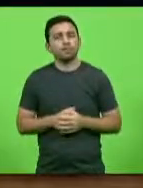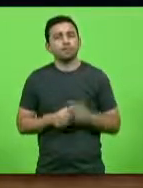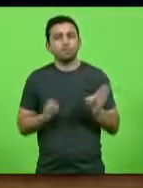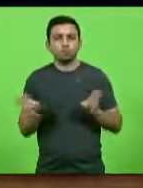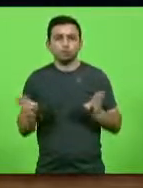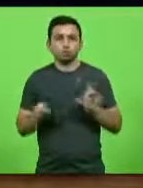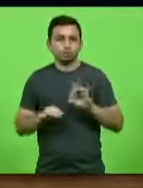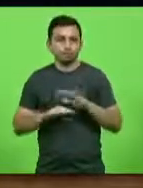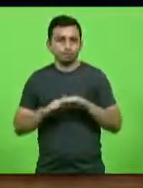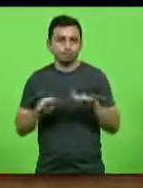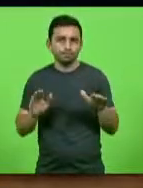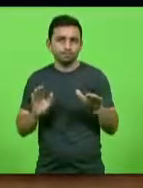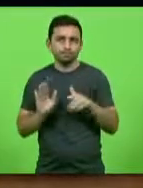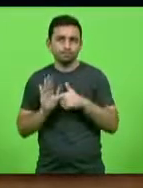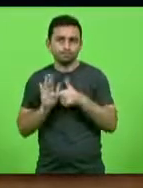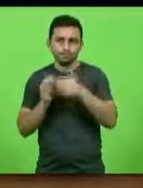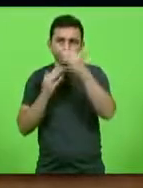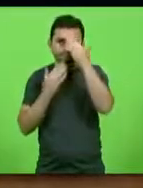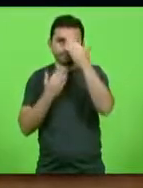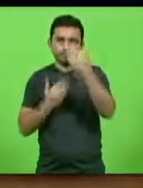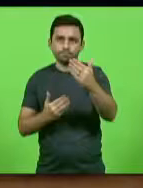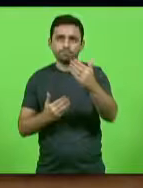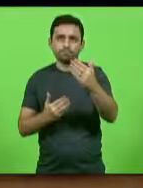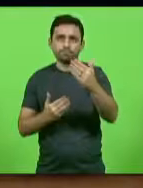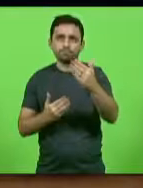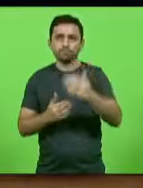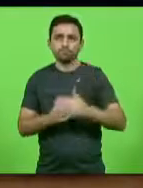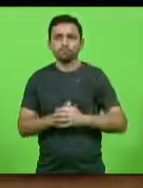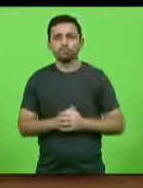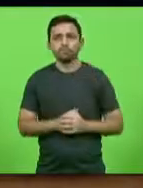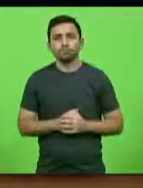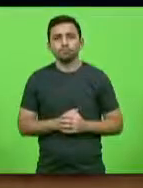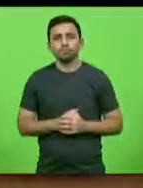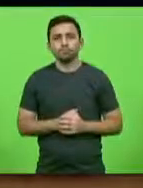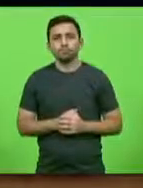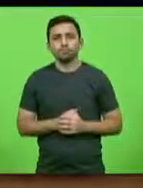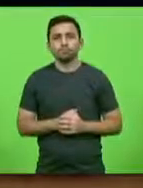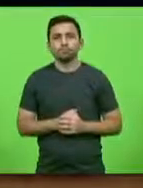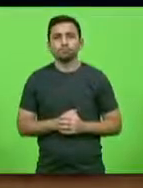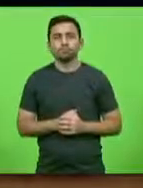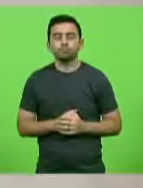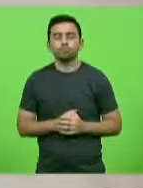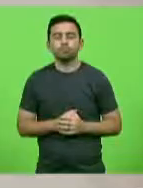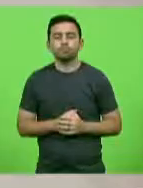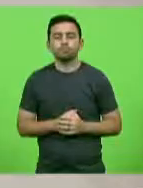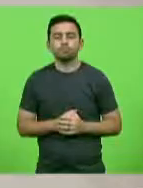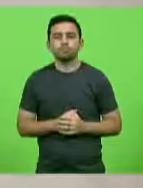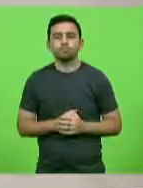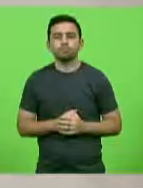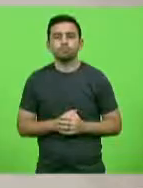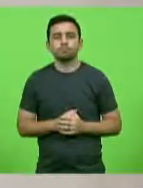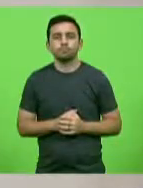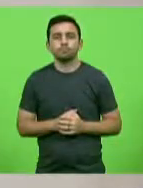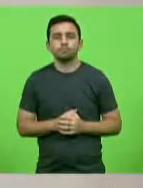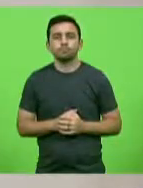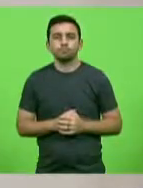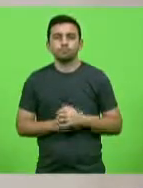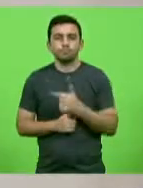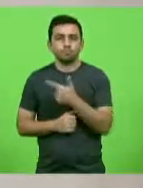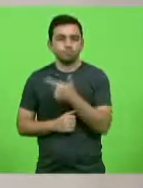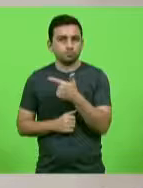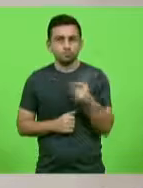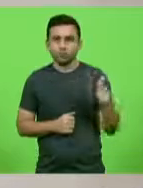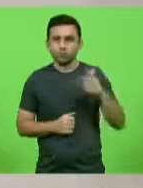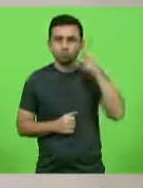informações, Sr. Presidente. Muito obrigado pela questão de ordem. Obrigado, deputado Marcio. Não havendo mais